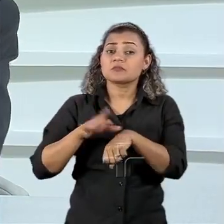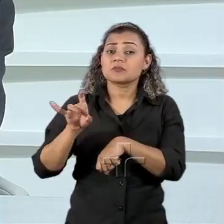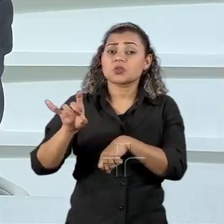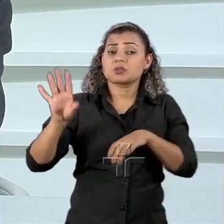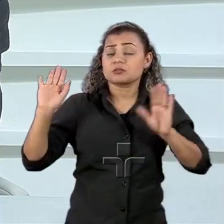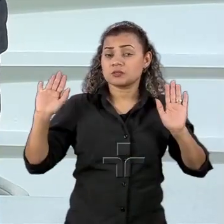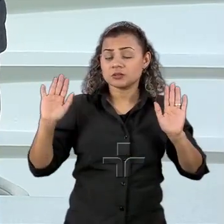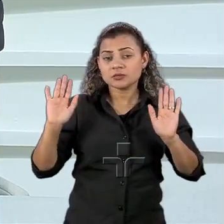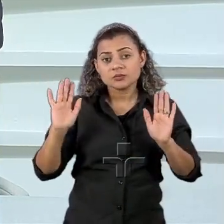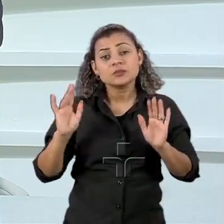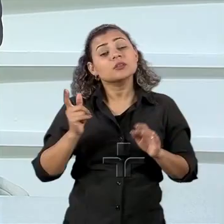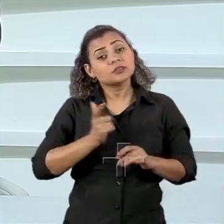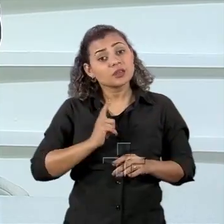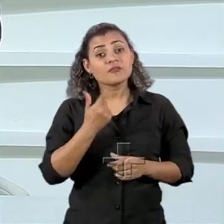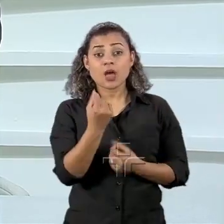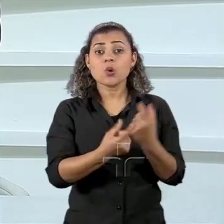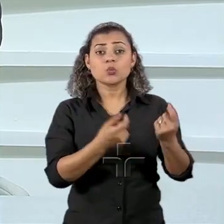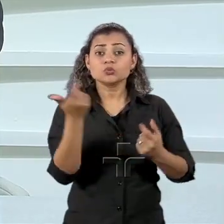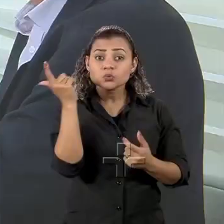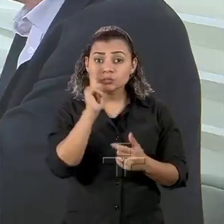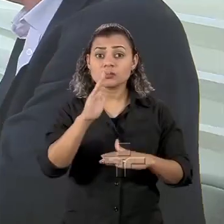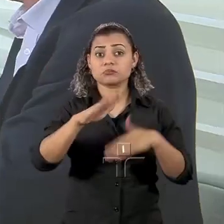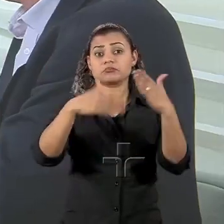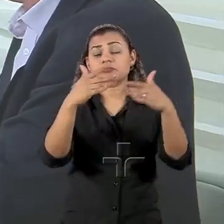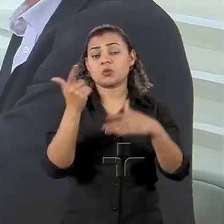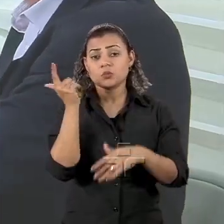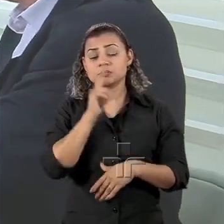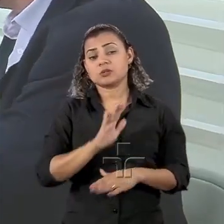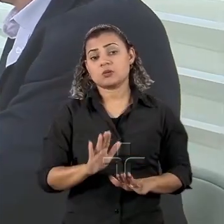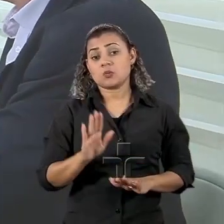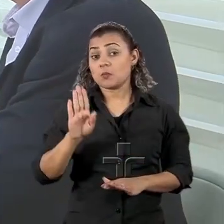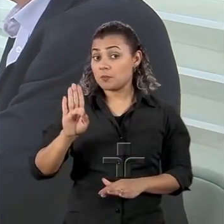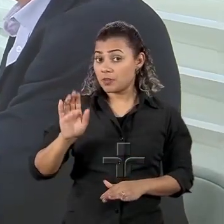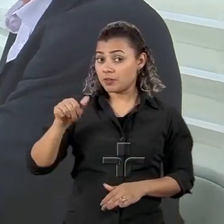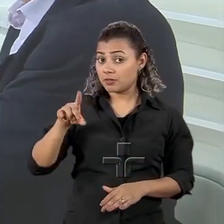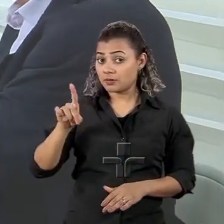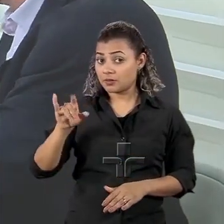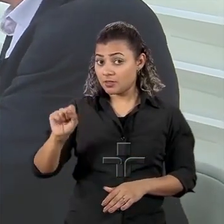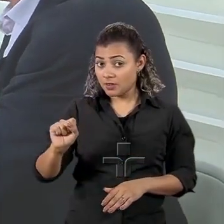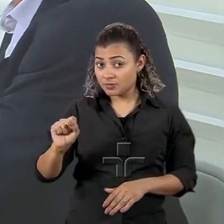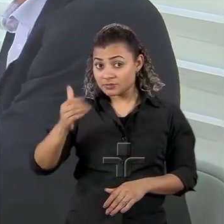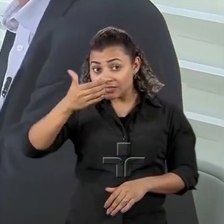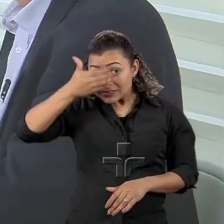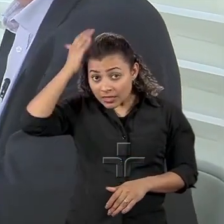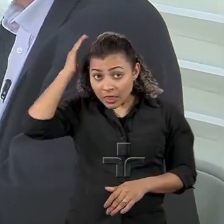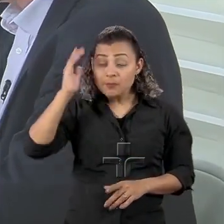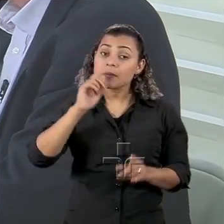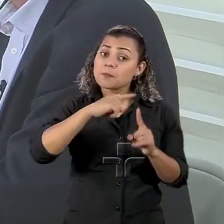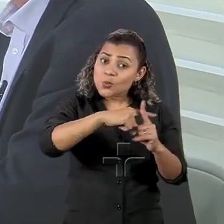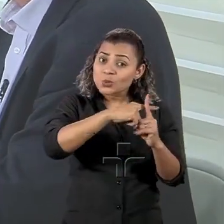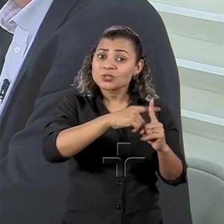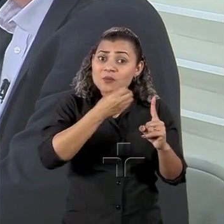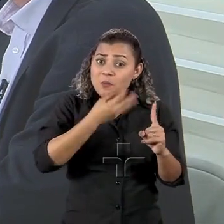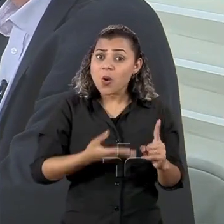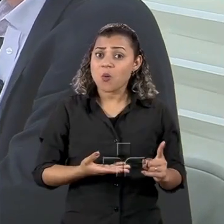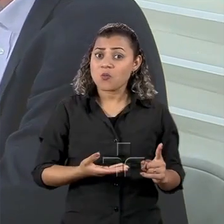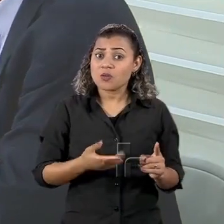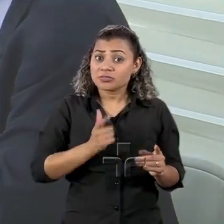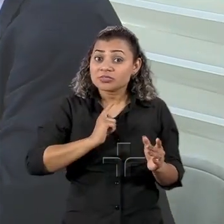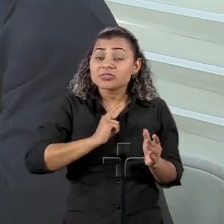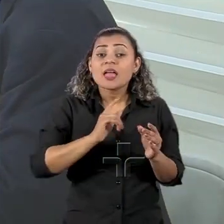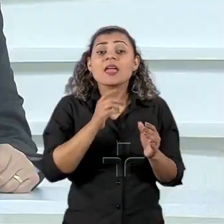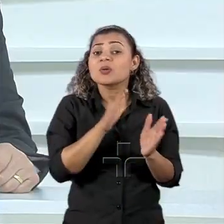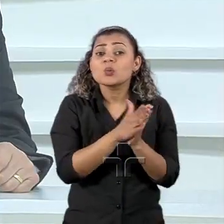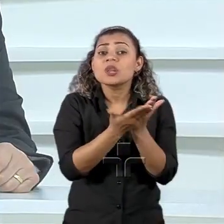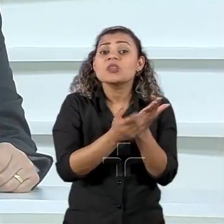Eu prefiro que o O balanço do livro dele, do BNDES, do governo Temer, é positivo. Está lá na página Livro Verde.